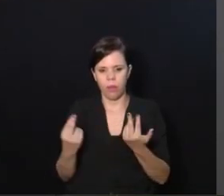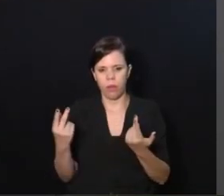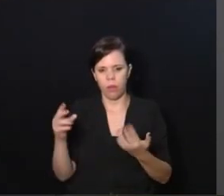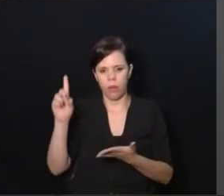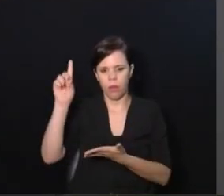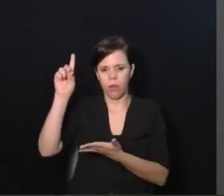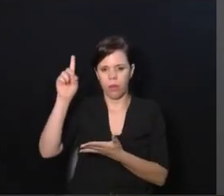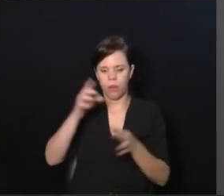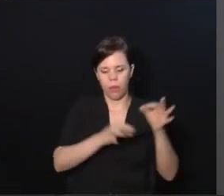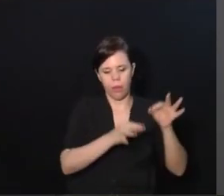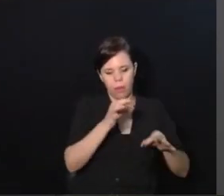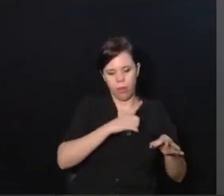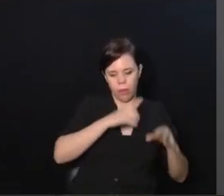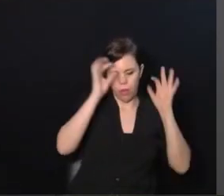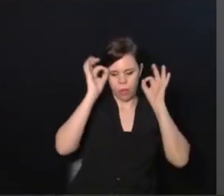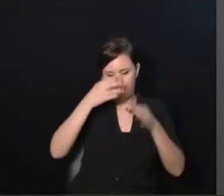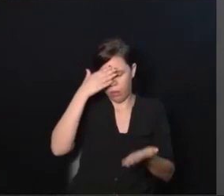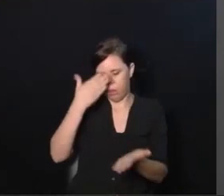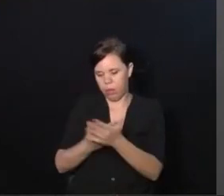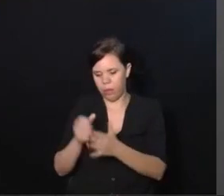né? E o juiz tem certeza que é.